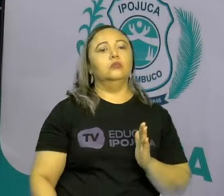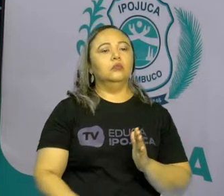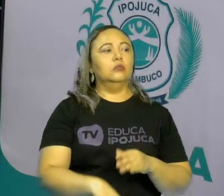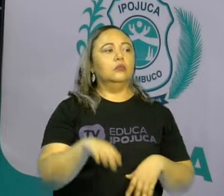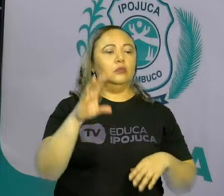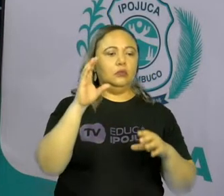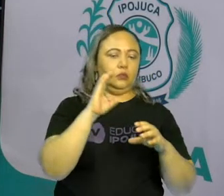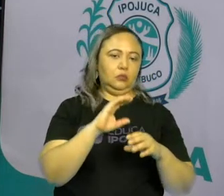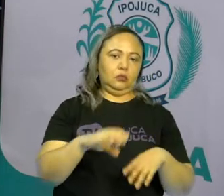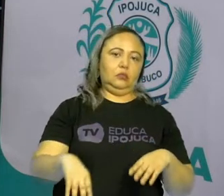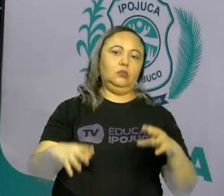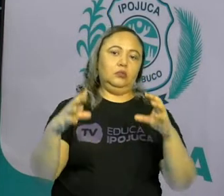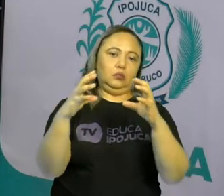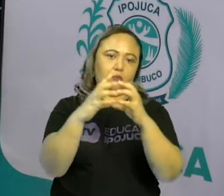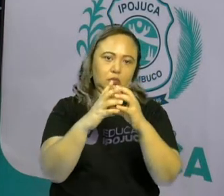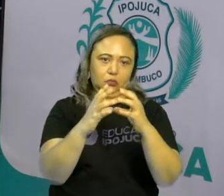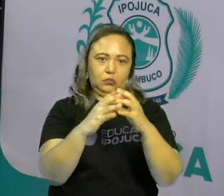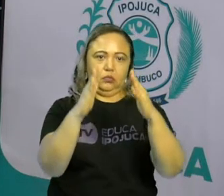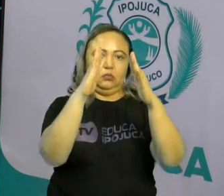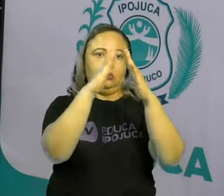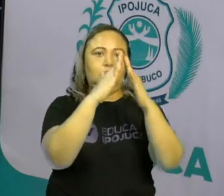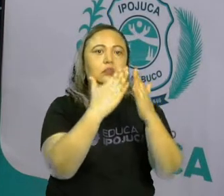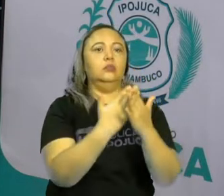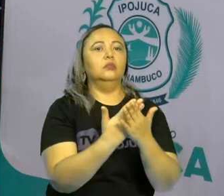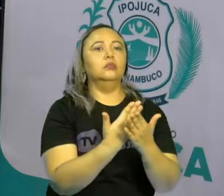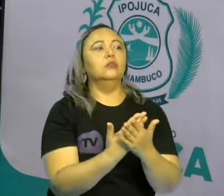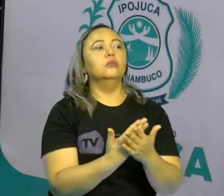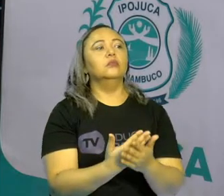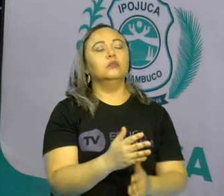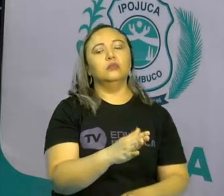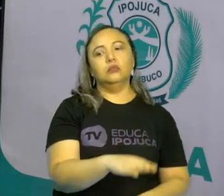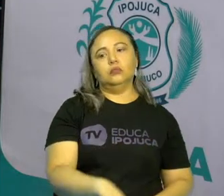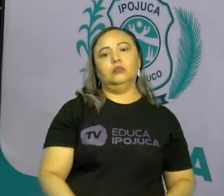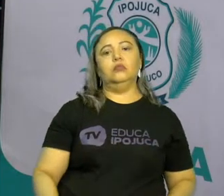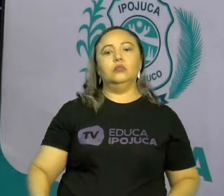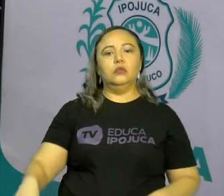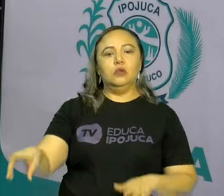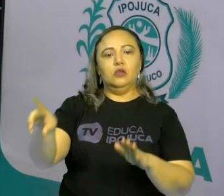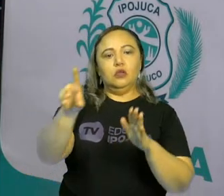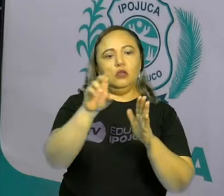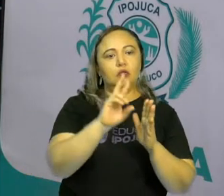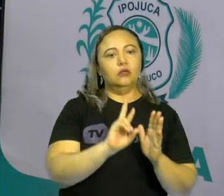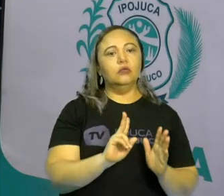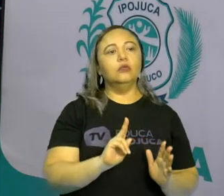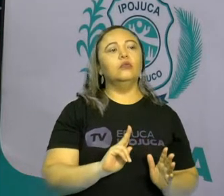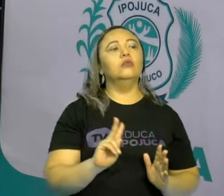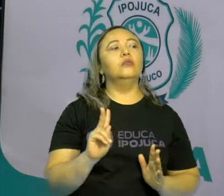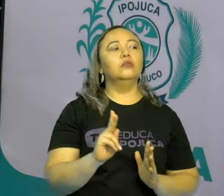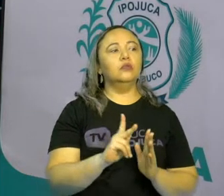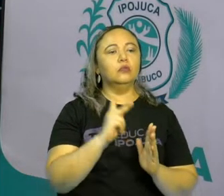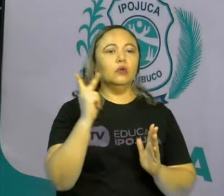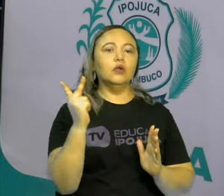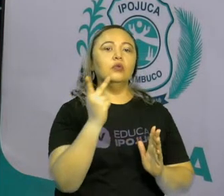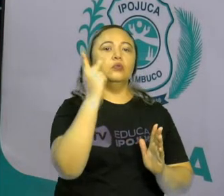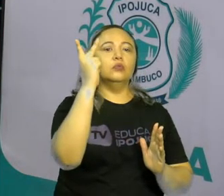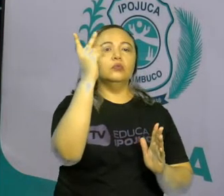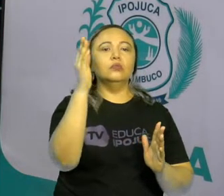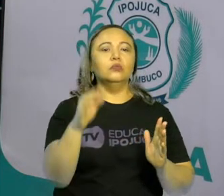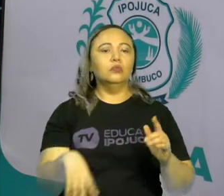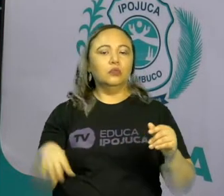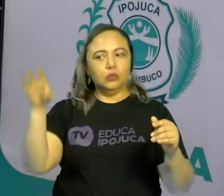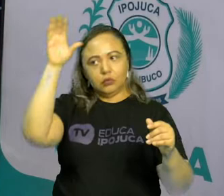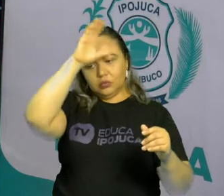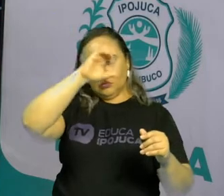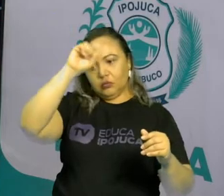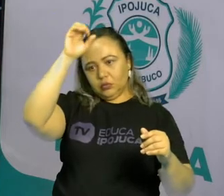da comunidade escolar, exercitamos na prática todos os valores que aprendemos, a princípio, na